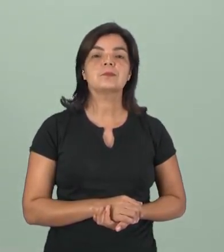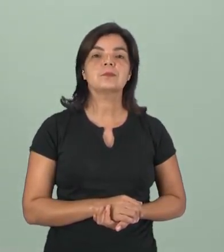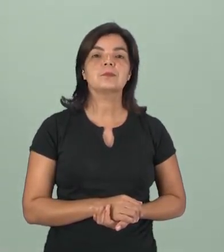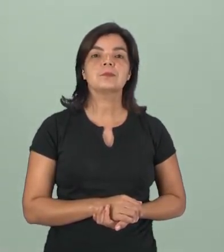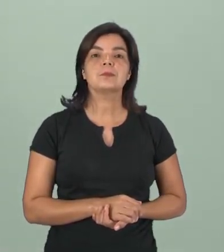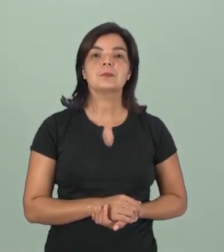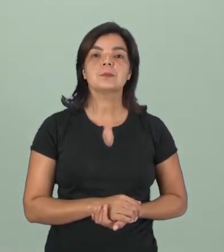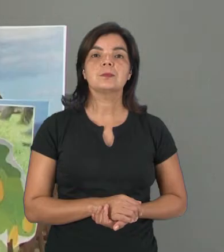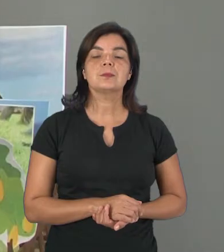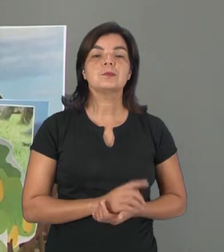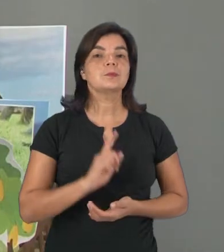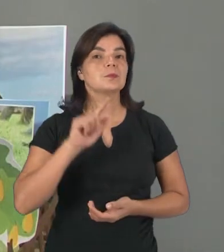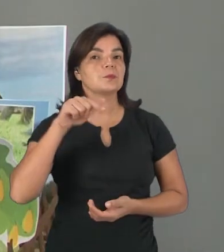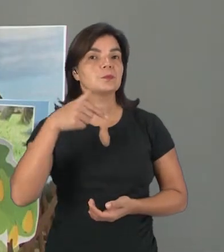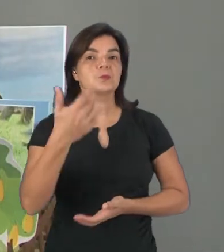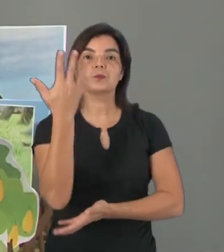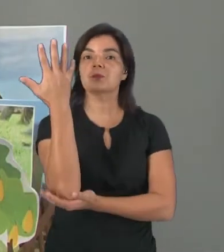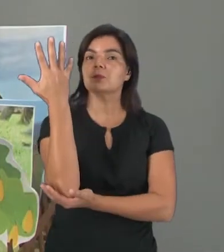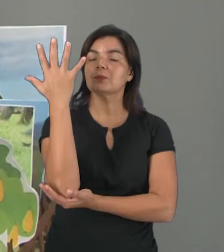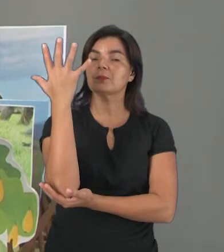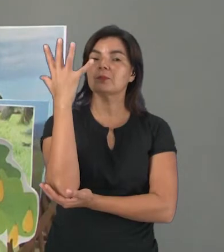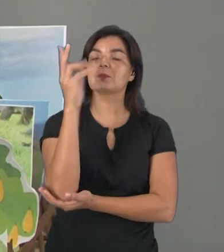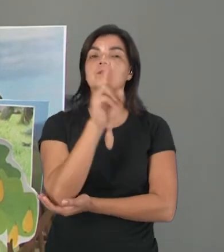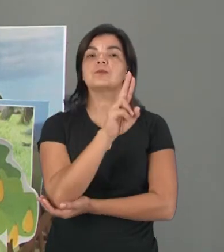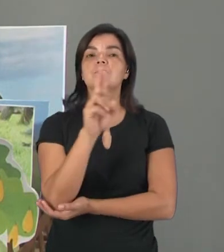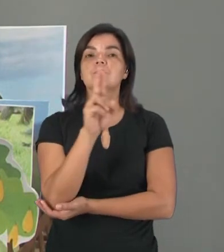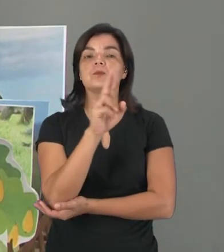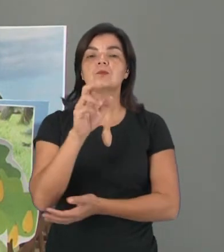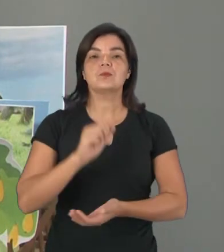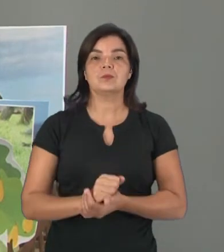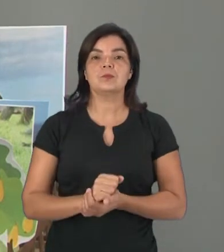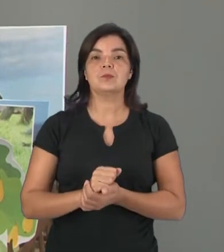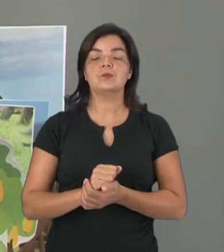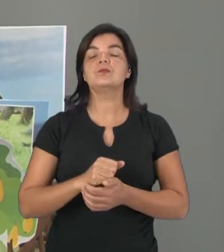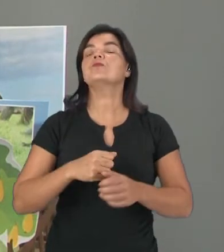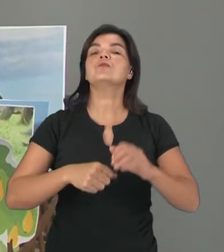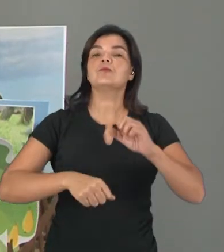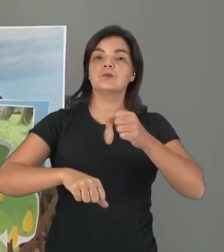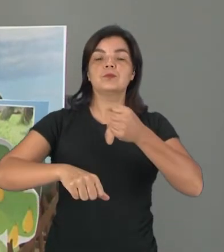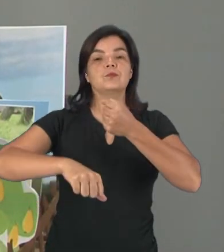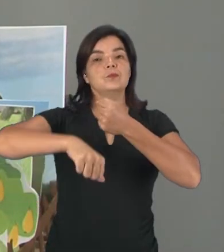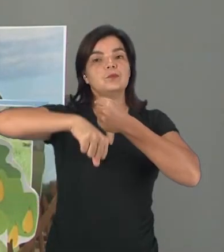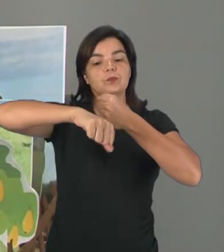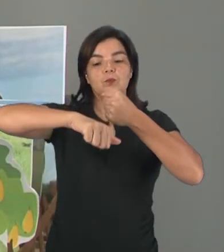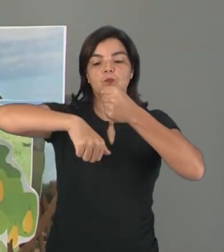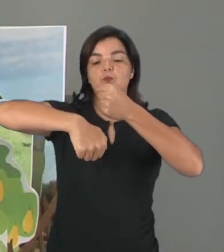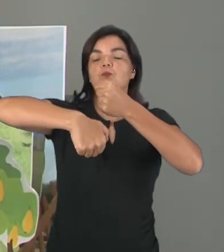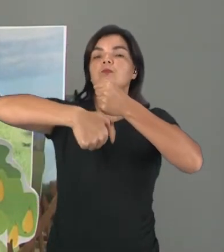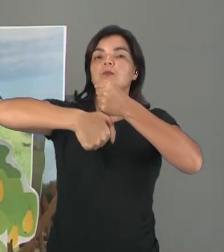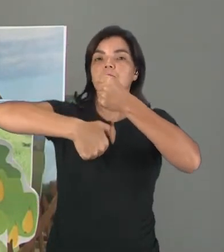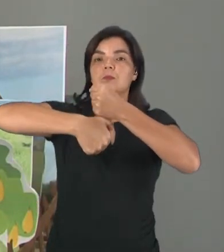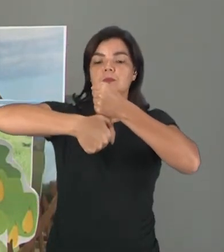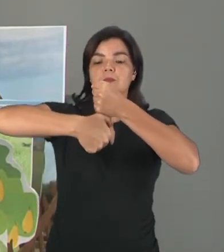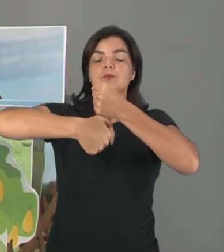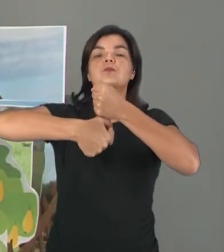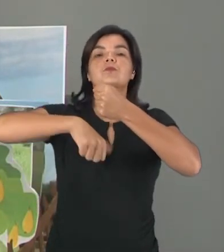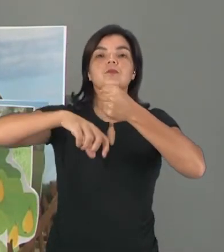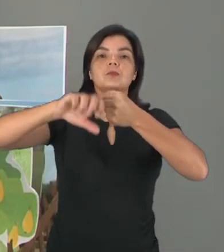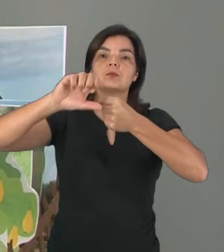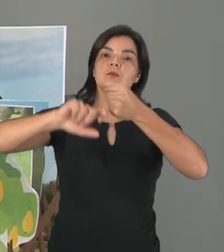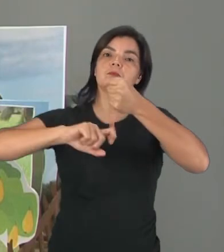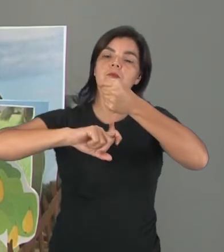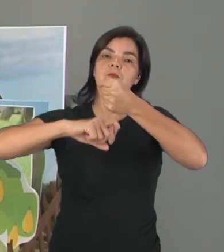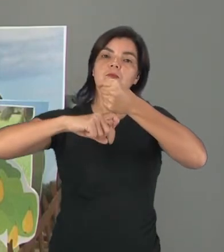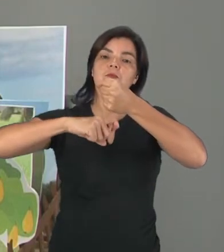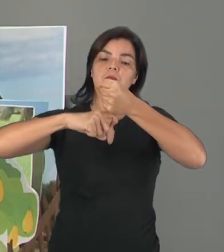temos uma outra, que é o cajueiro. O cajueiro também pode ser